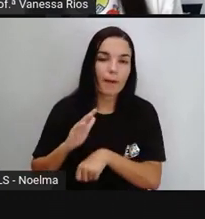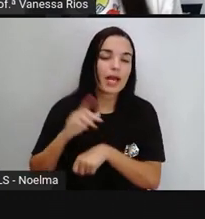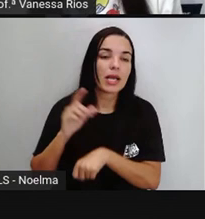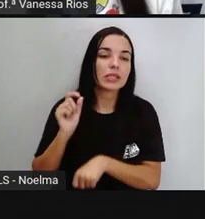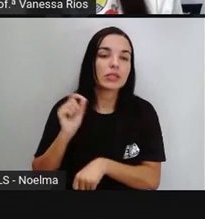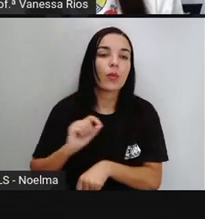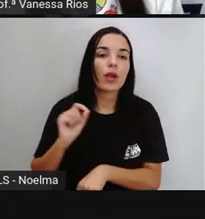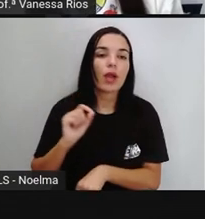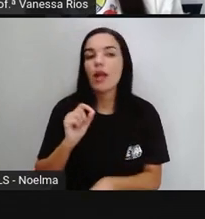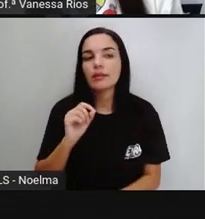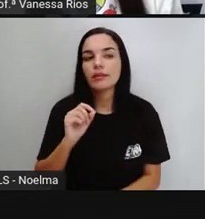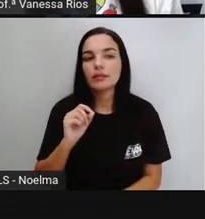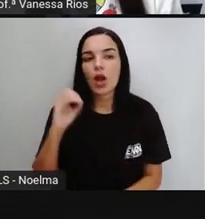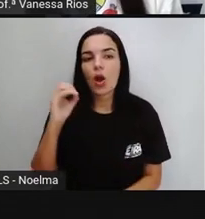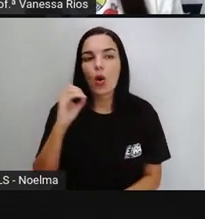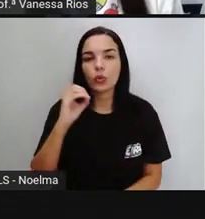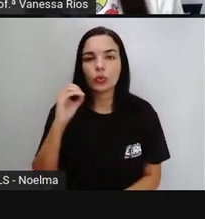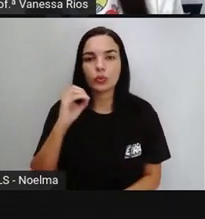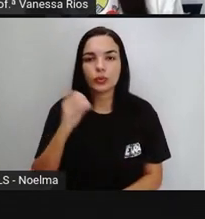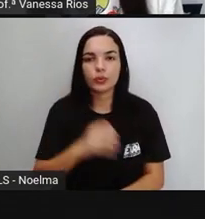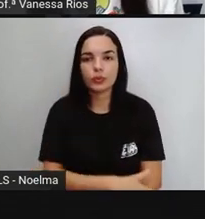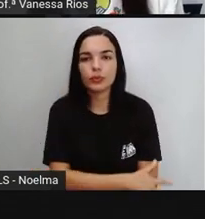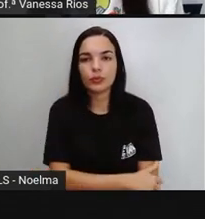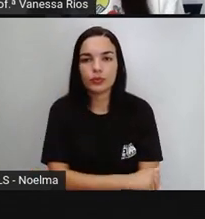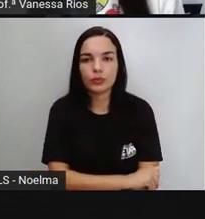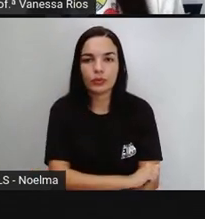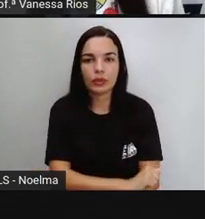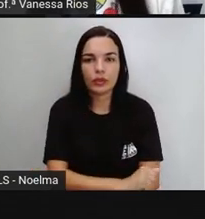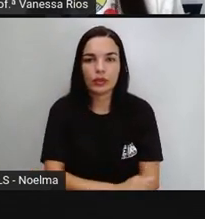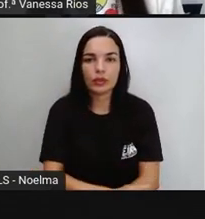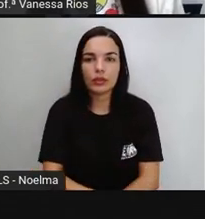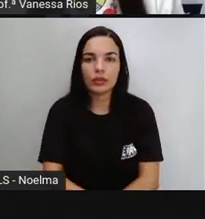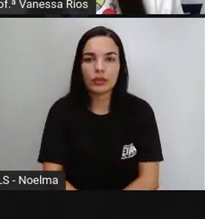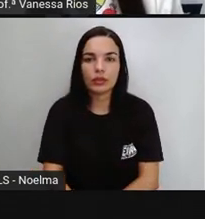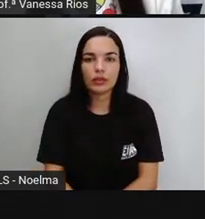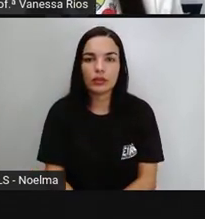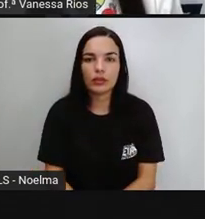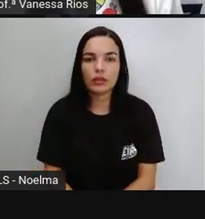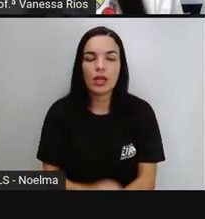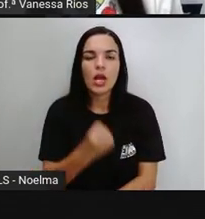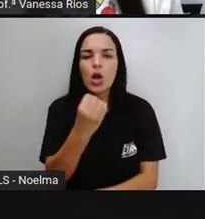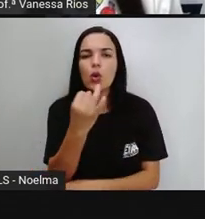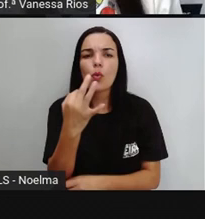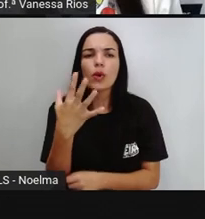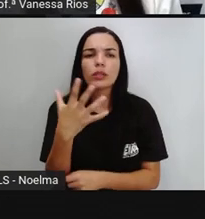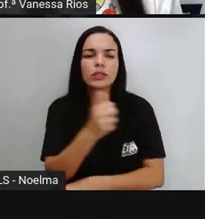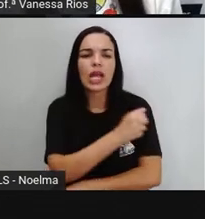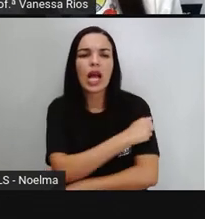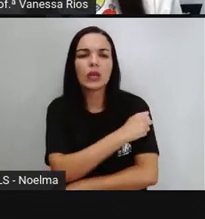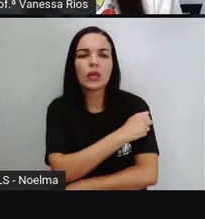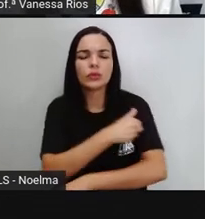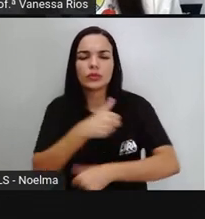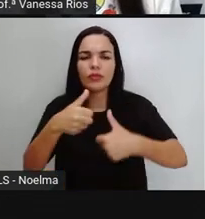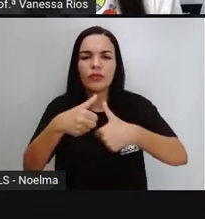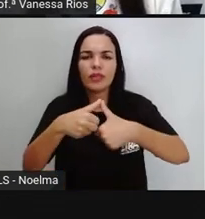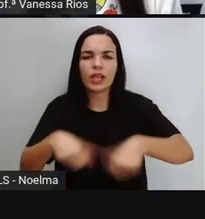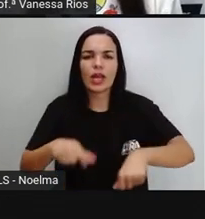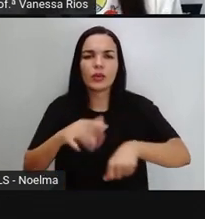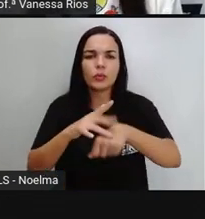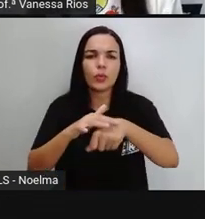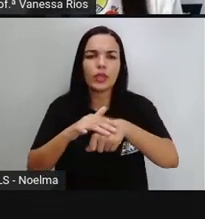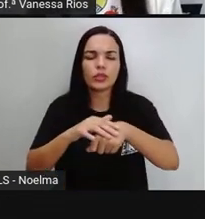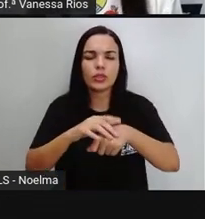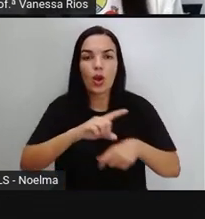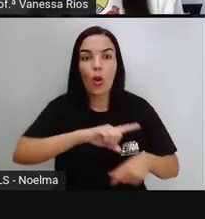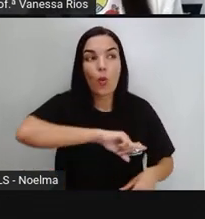problemas de alimento foi o mês de outubro. E quantos alunos ficaram doentes durante todo